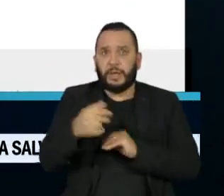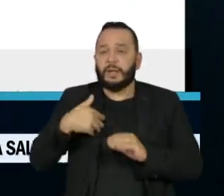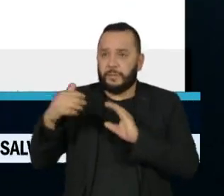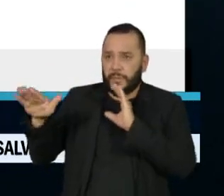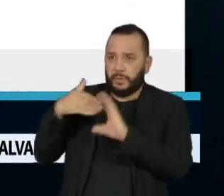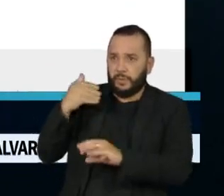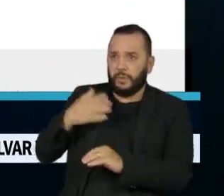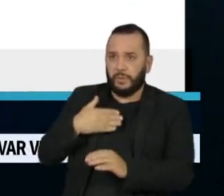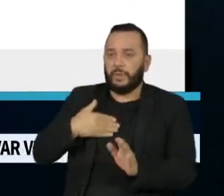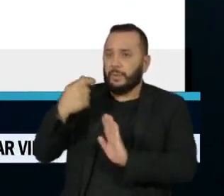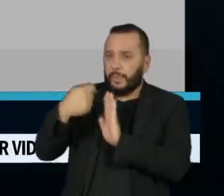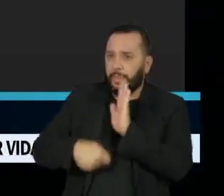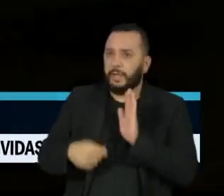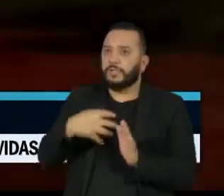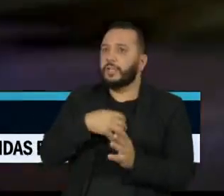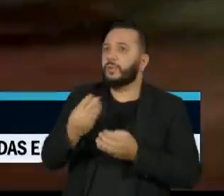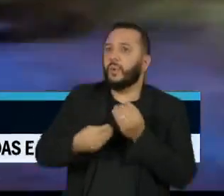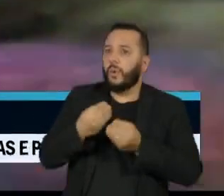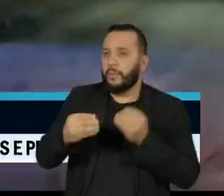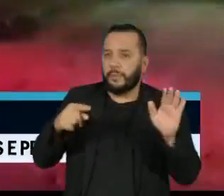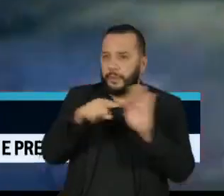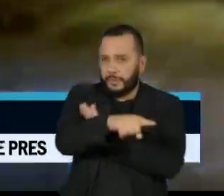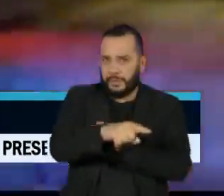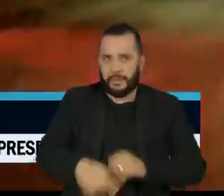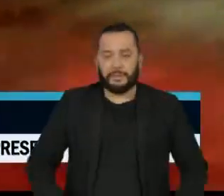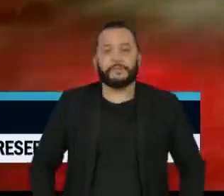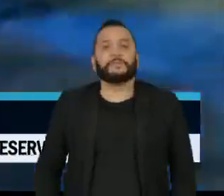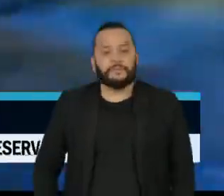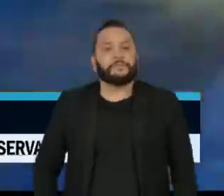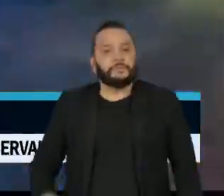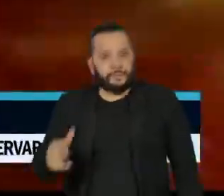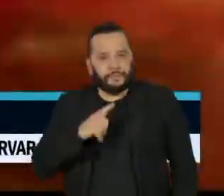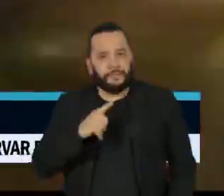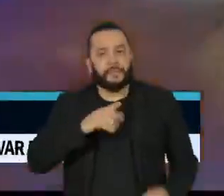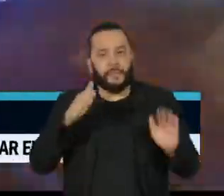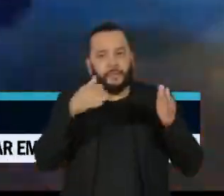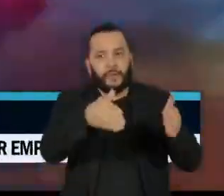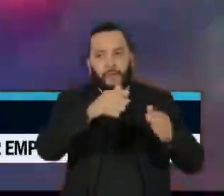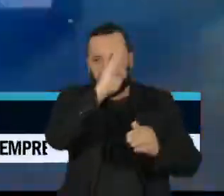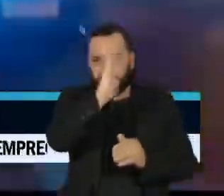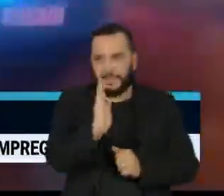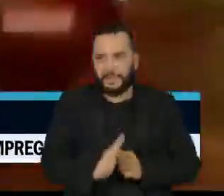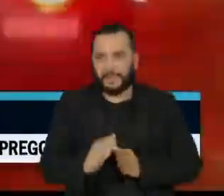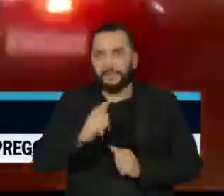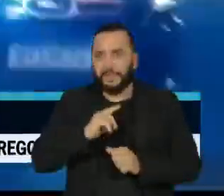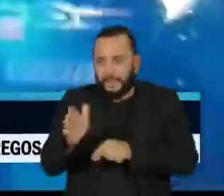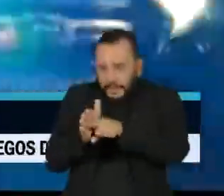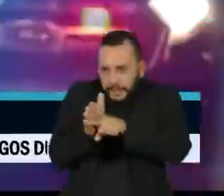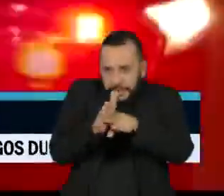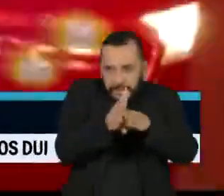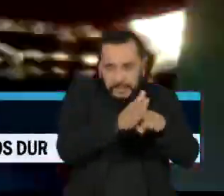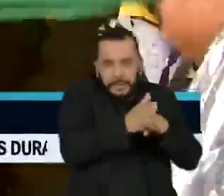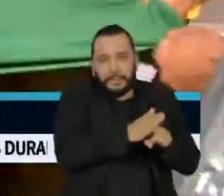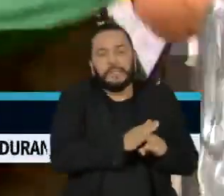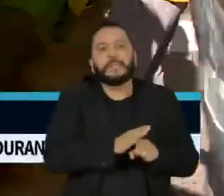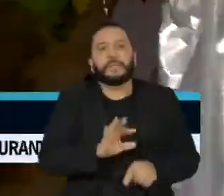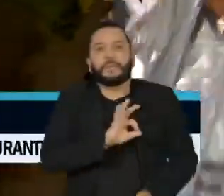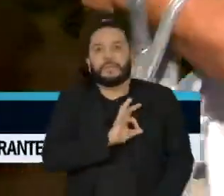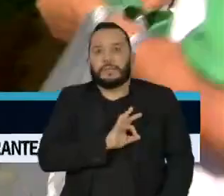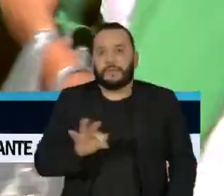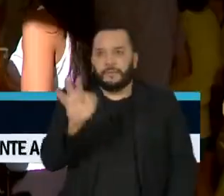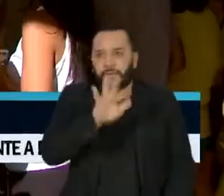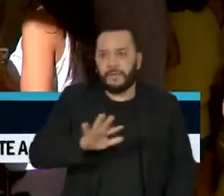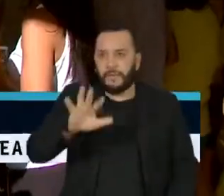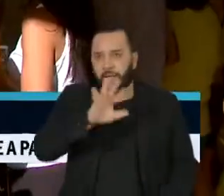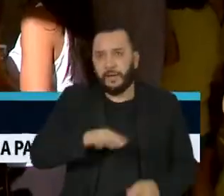mandou o texto do jeito que era para eu falar. Endereços do canal Foco do Brasil foram alvos de busca pela Polícia Federal depois